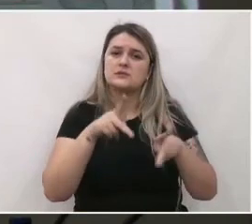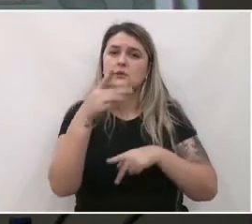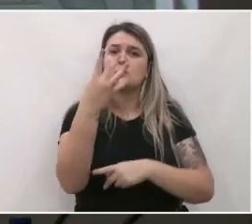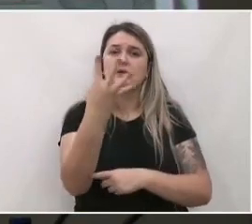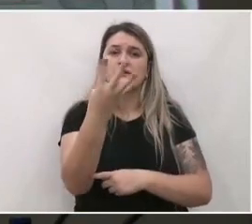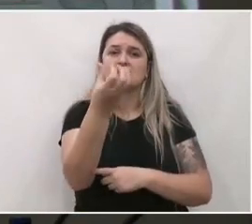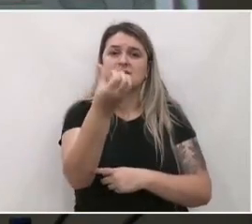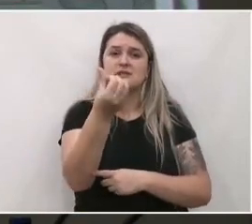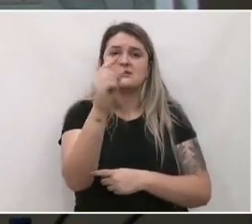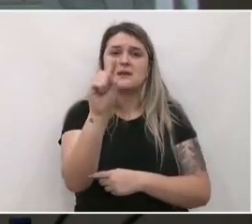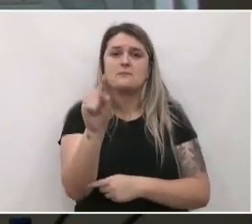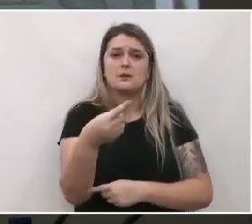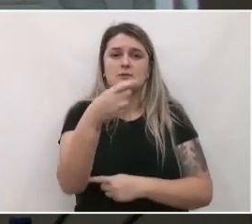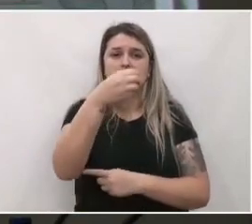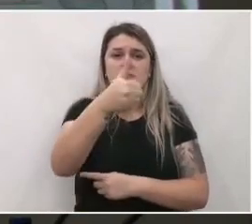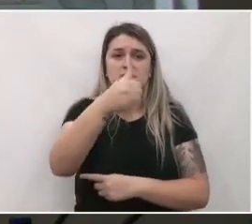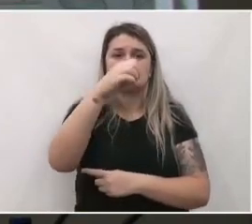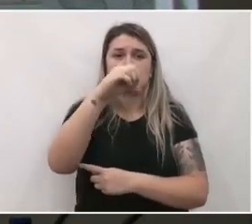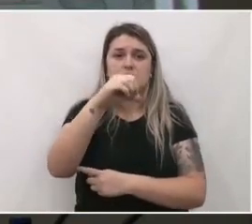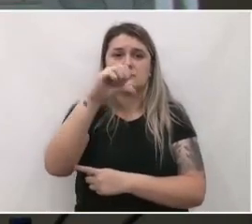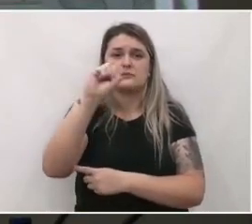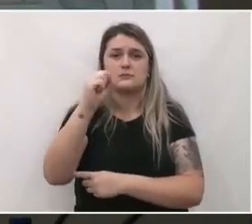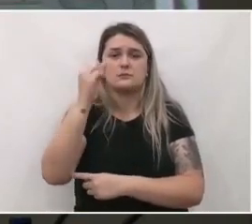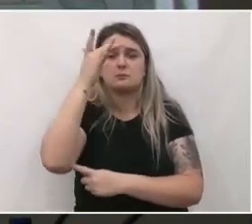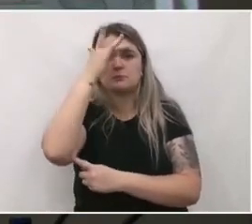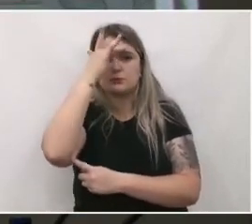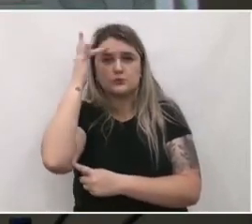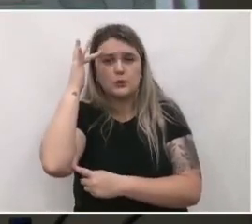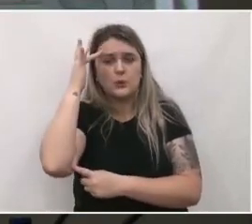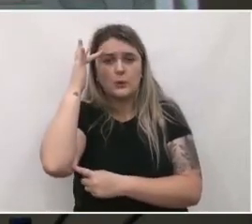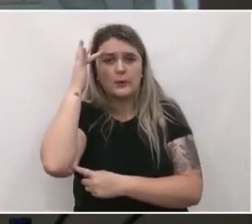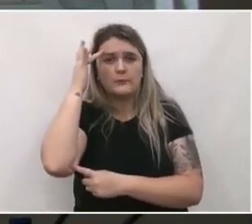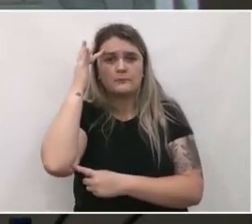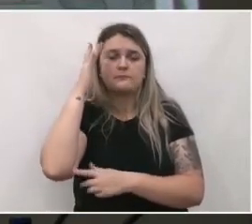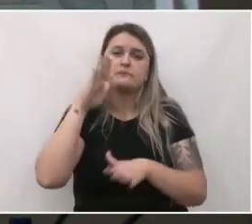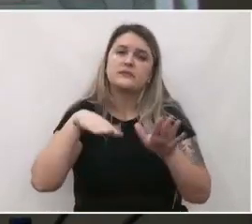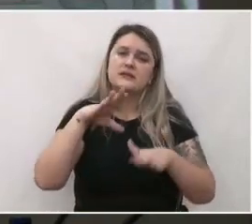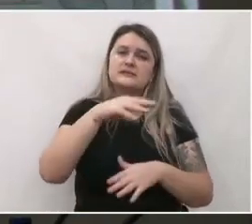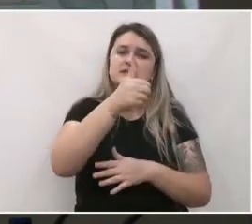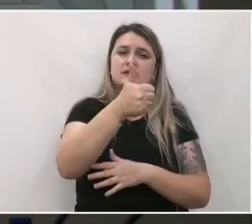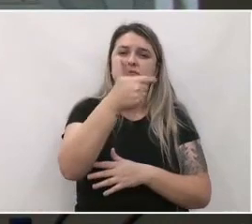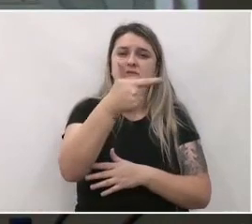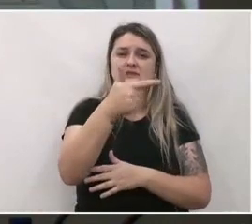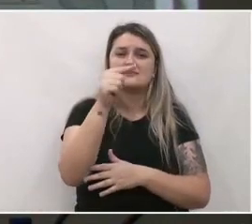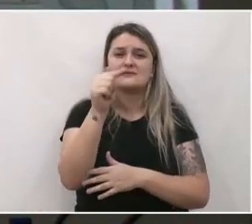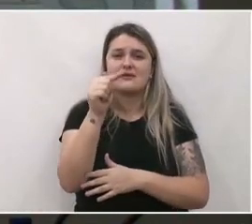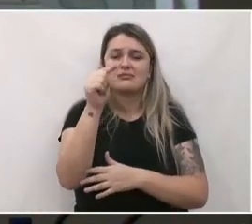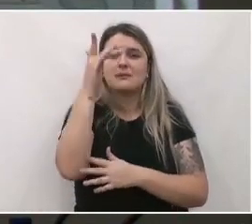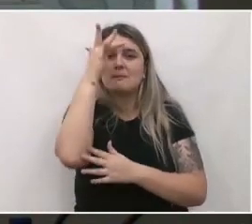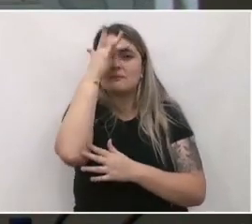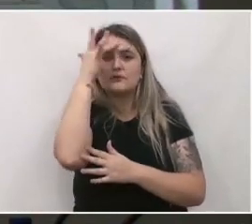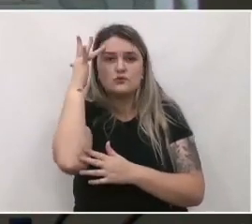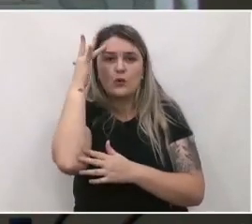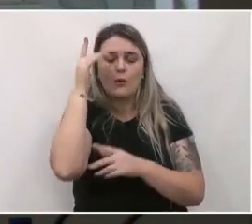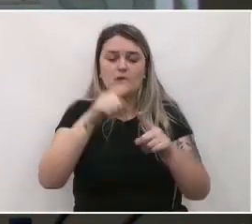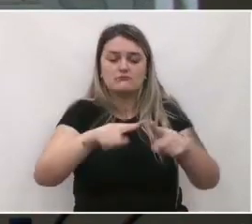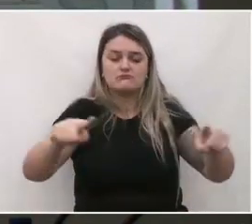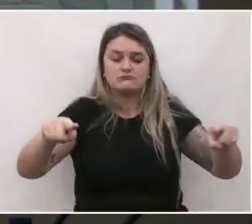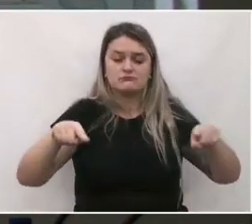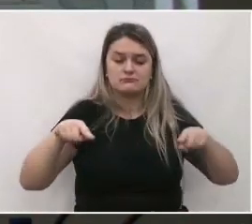46.198 pessoas e uma densidade de 127 habitantes por quilômetro quadrado,